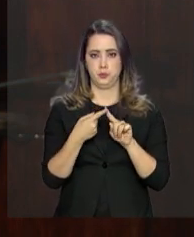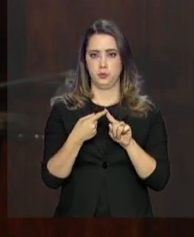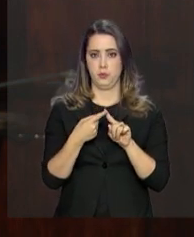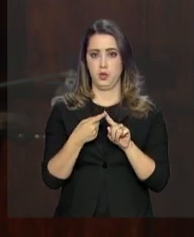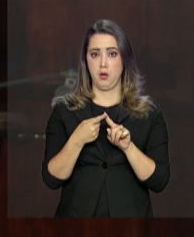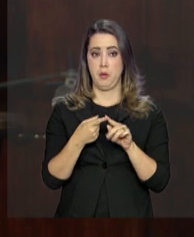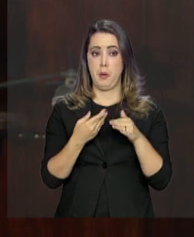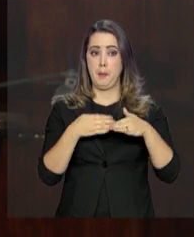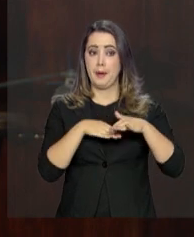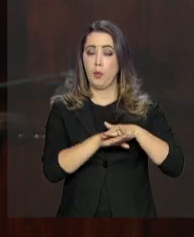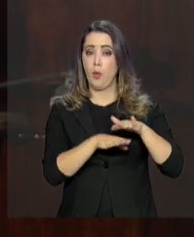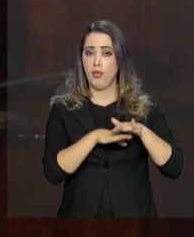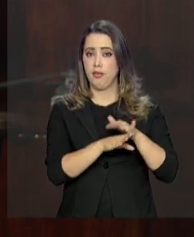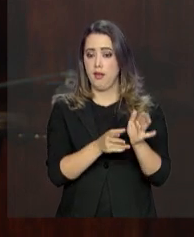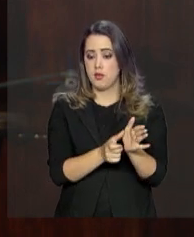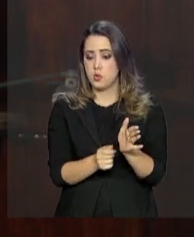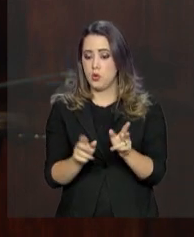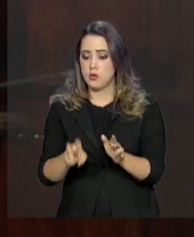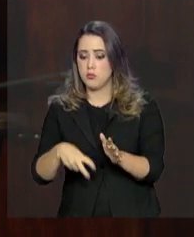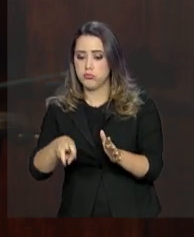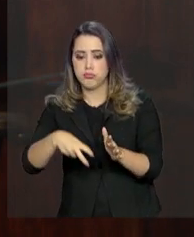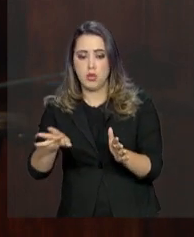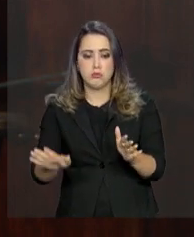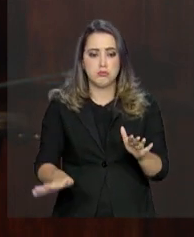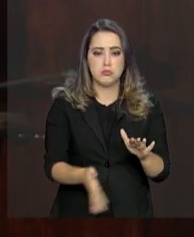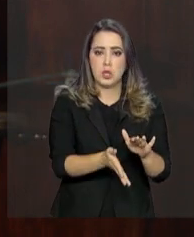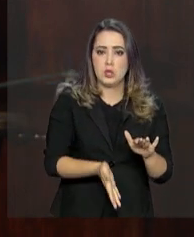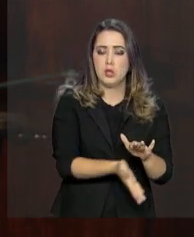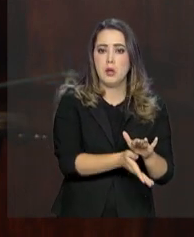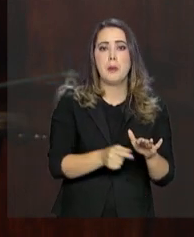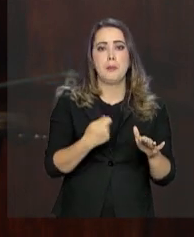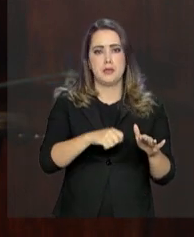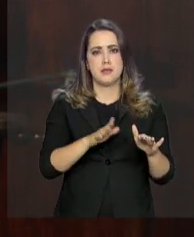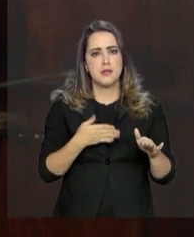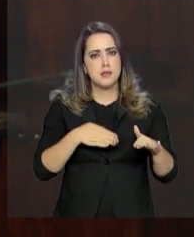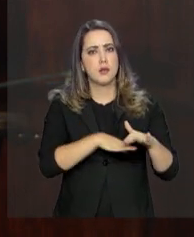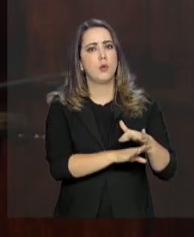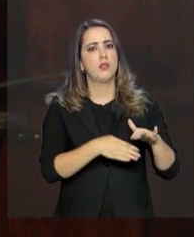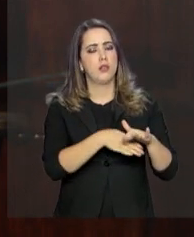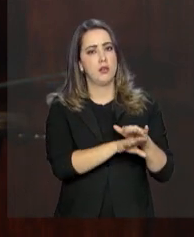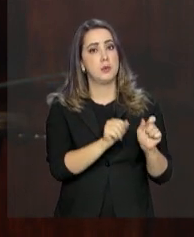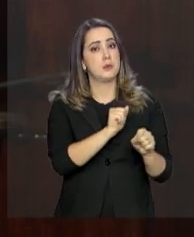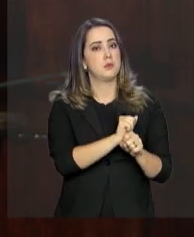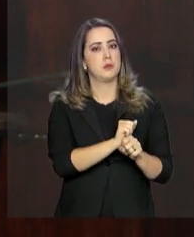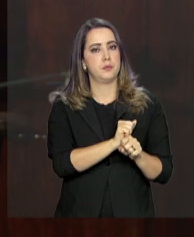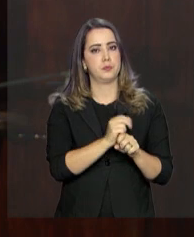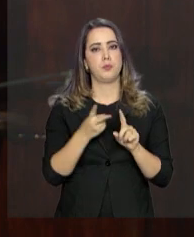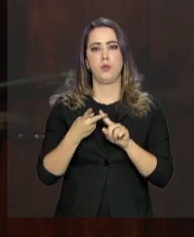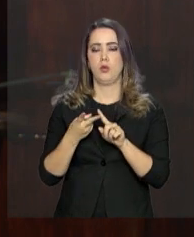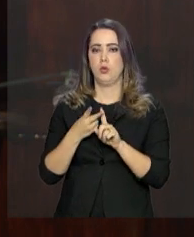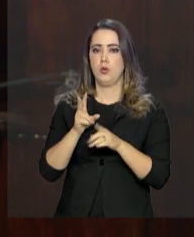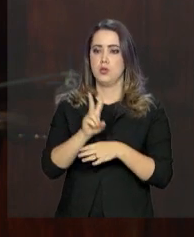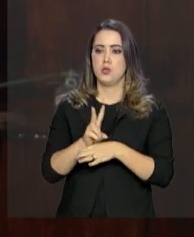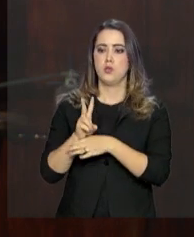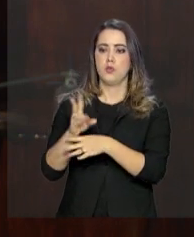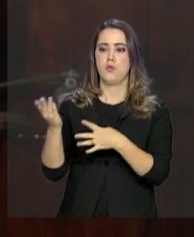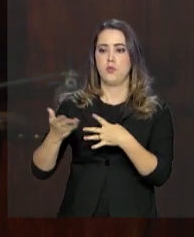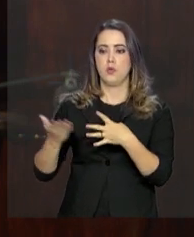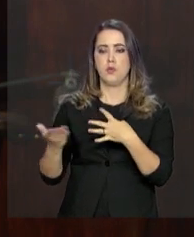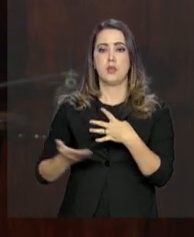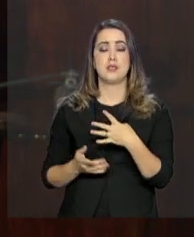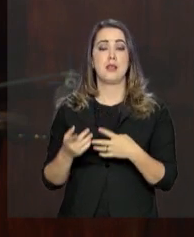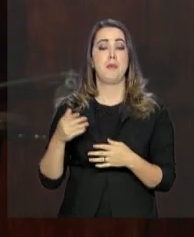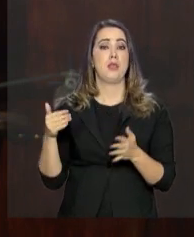Armazenagem, que é uma necessidade do país e para financiamentos, até 6 mil